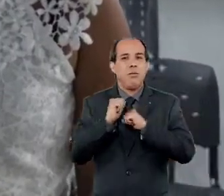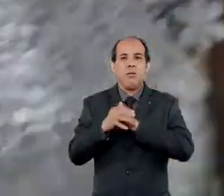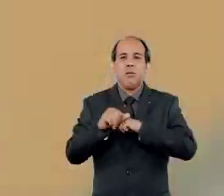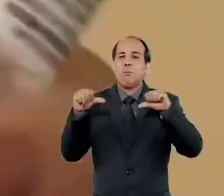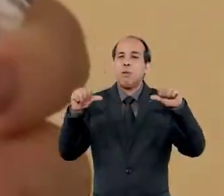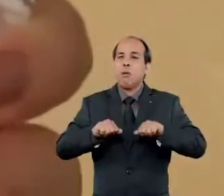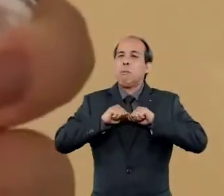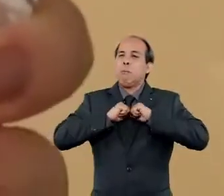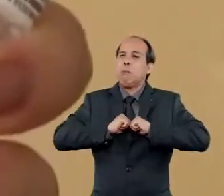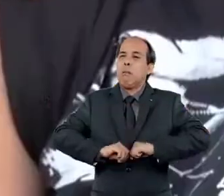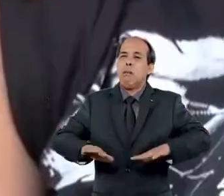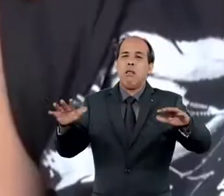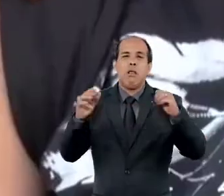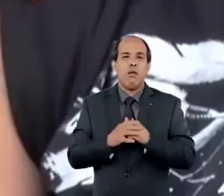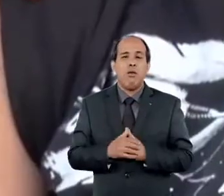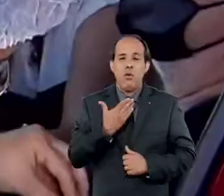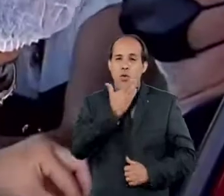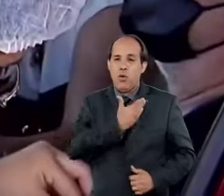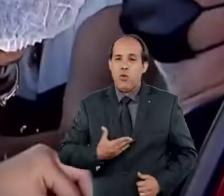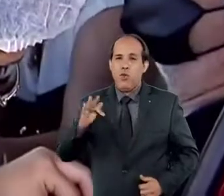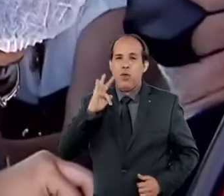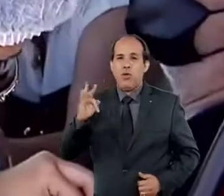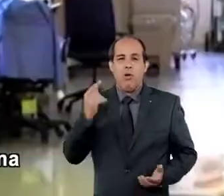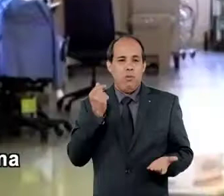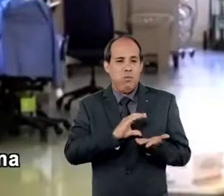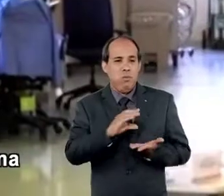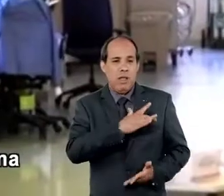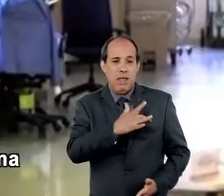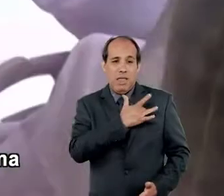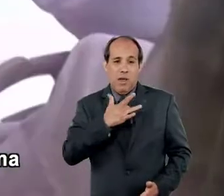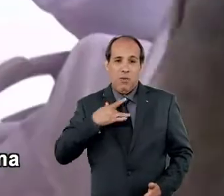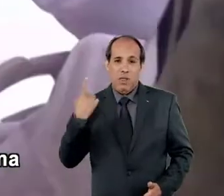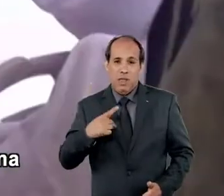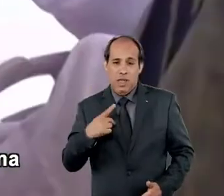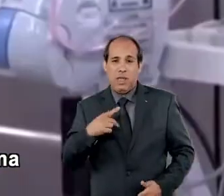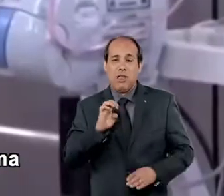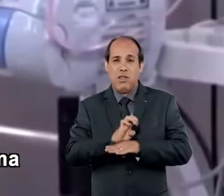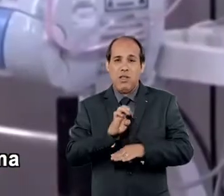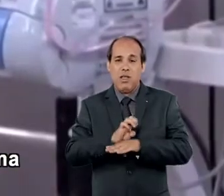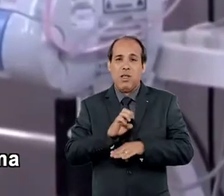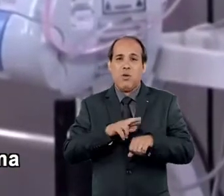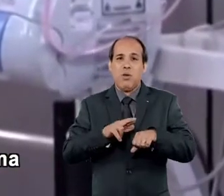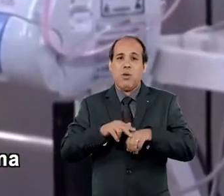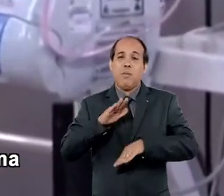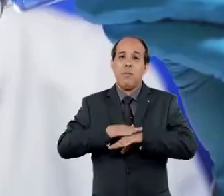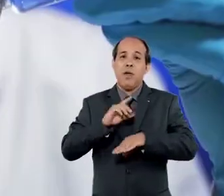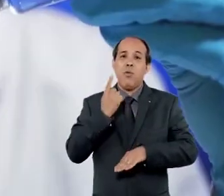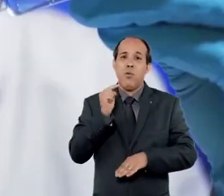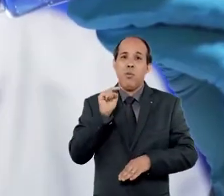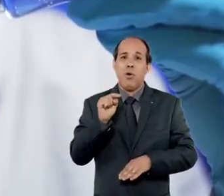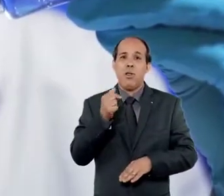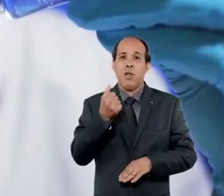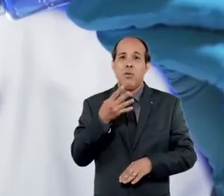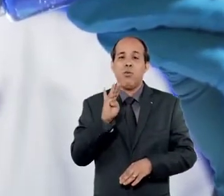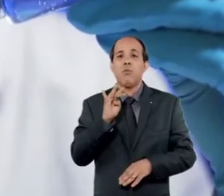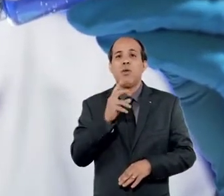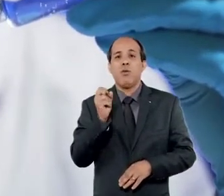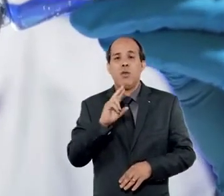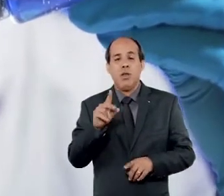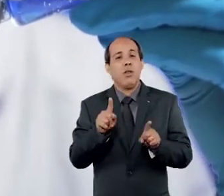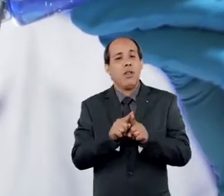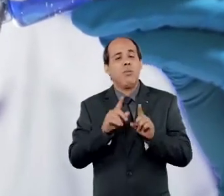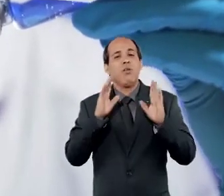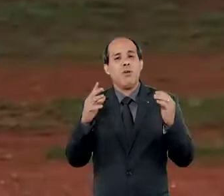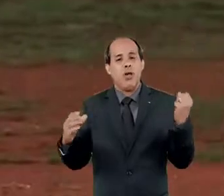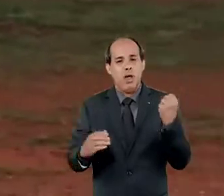no mundo. Durante a pior pandemia da história recente, o governo federal destinou para a saúde de Roraima mais de 1,14